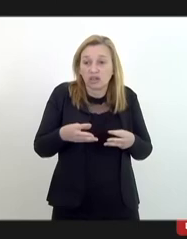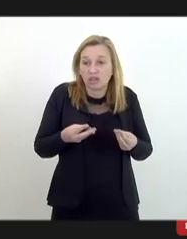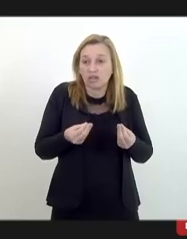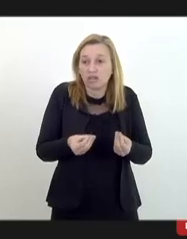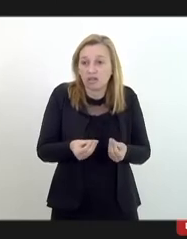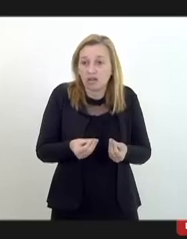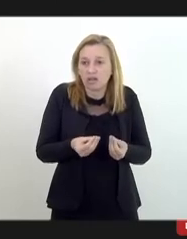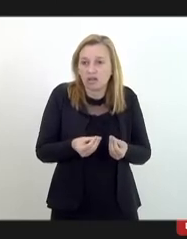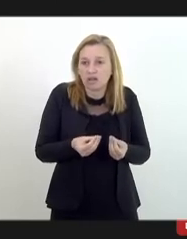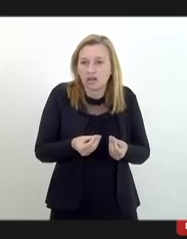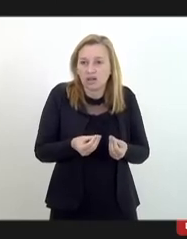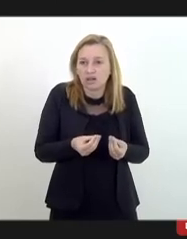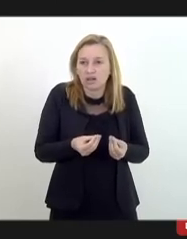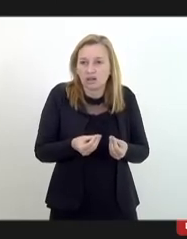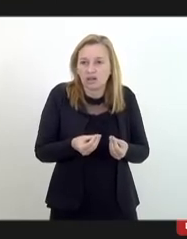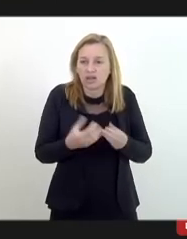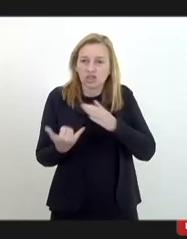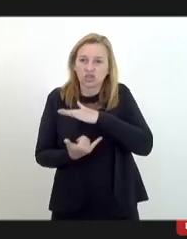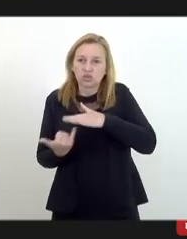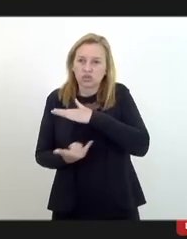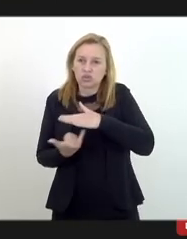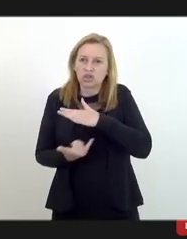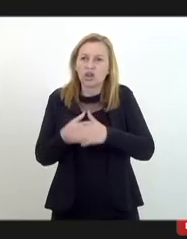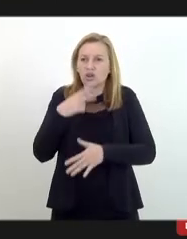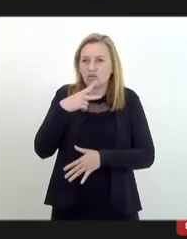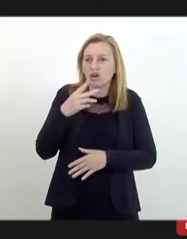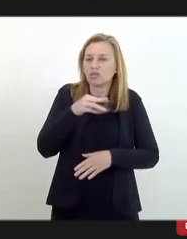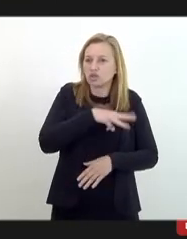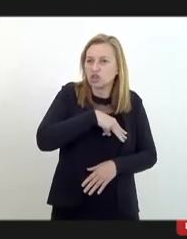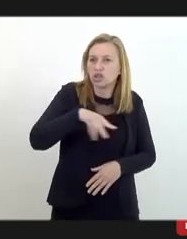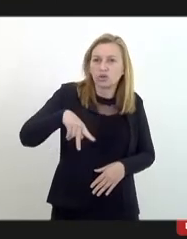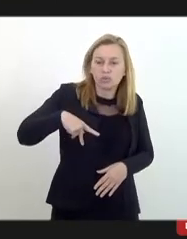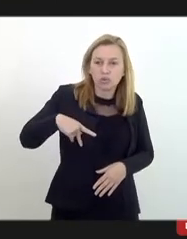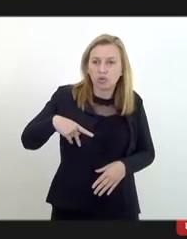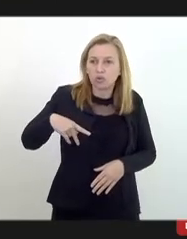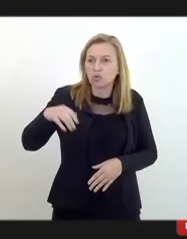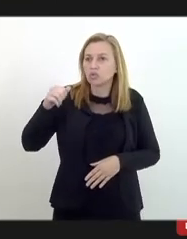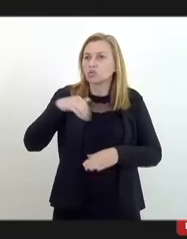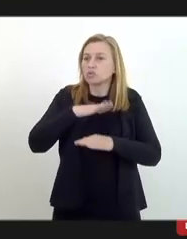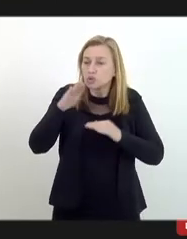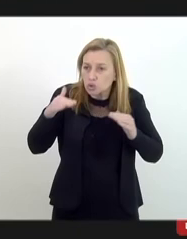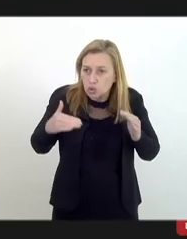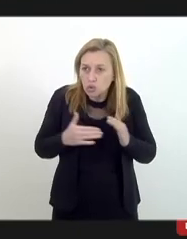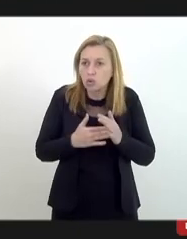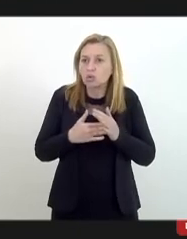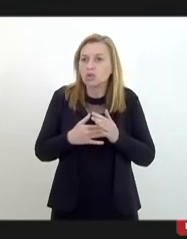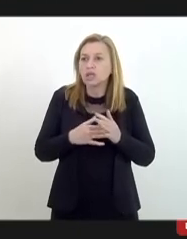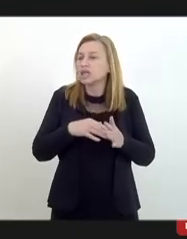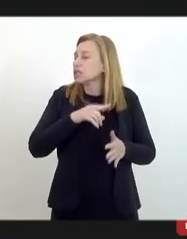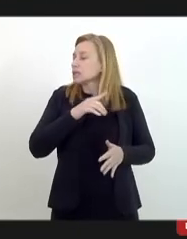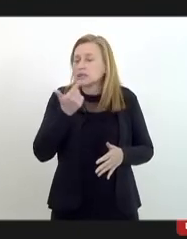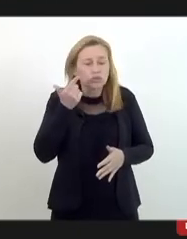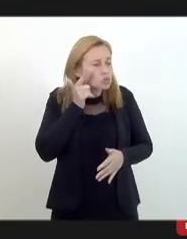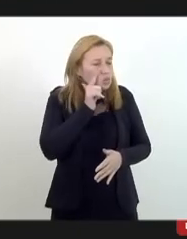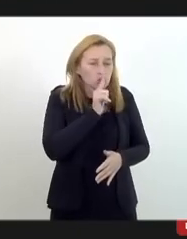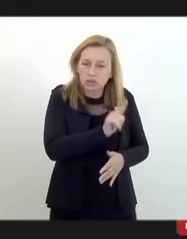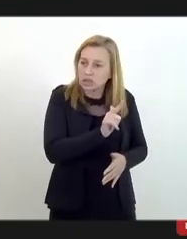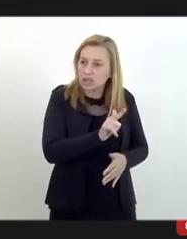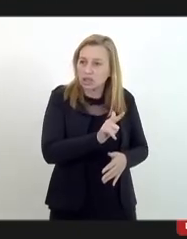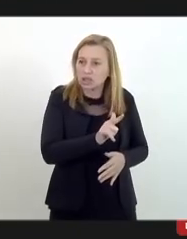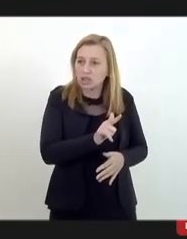às instituições eu falo isso do Ministério Público como um todo eles não conseguem ter